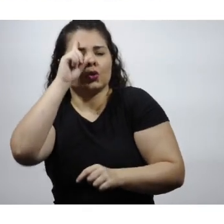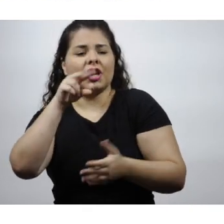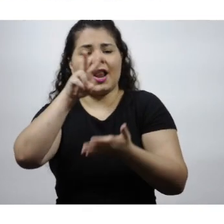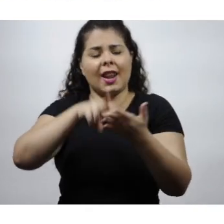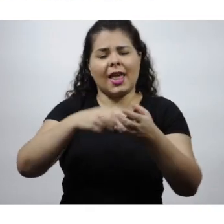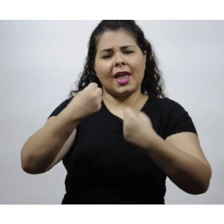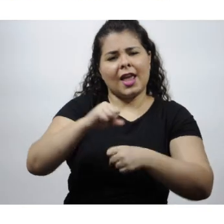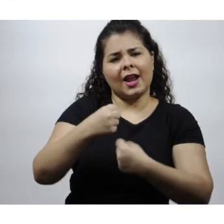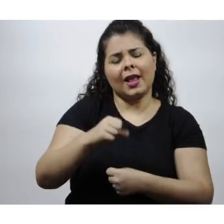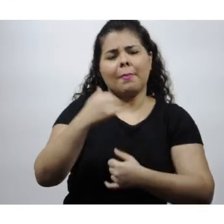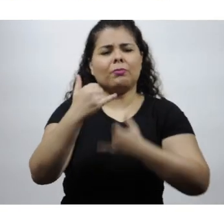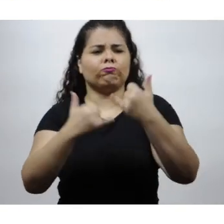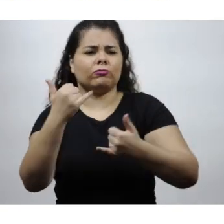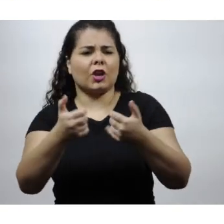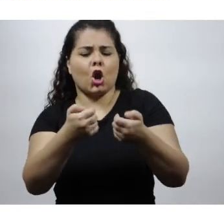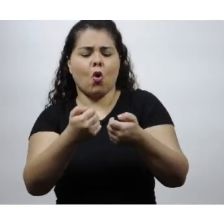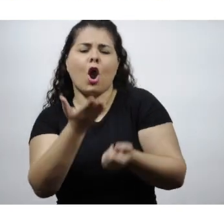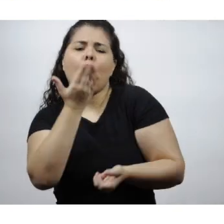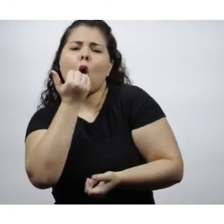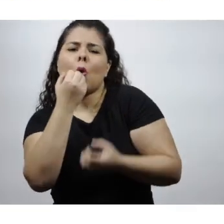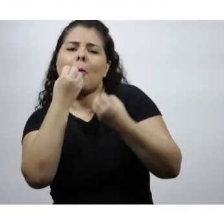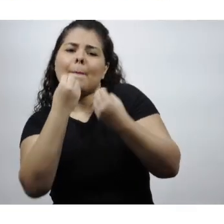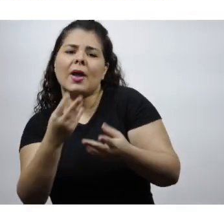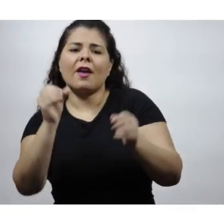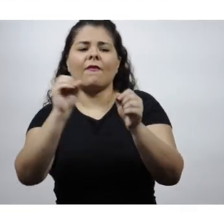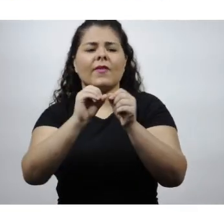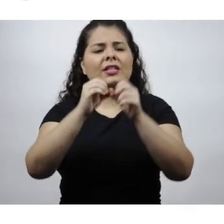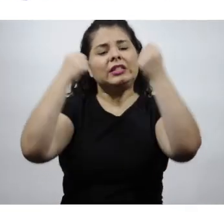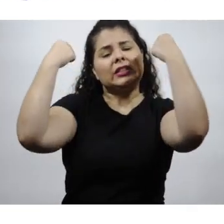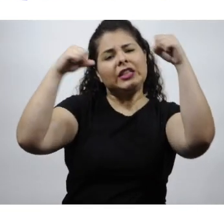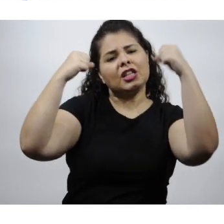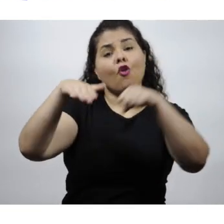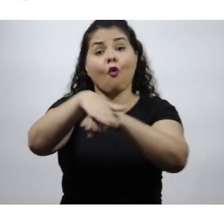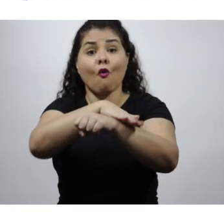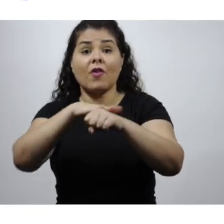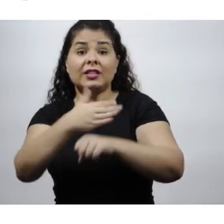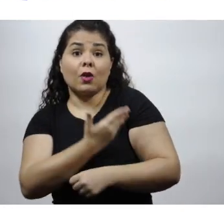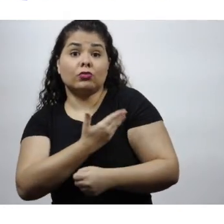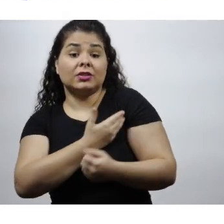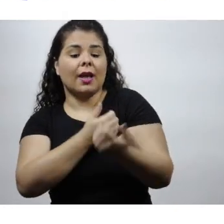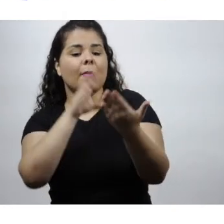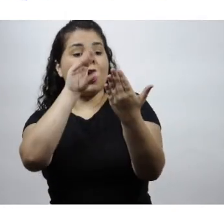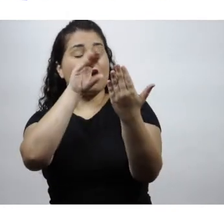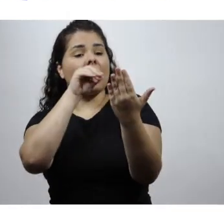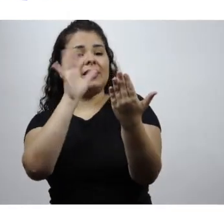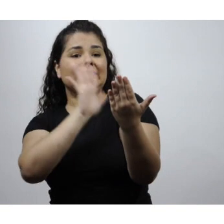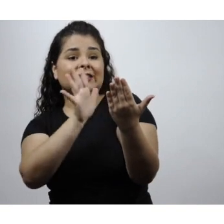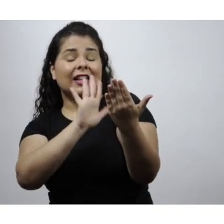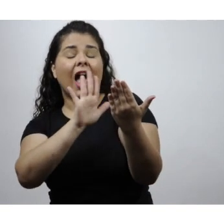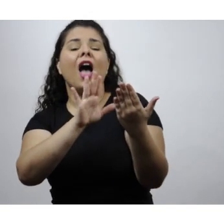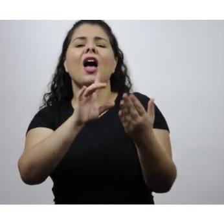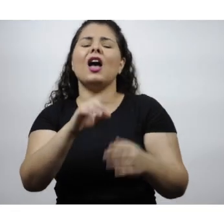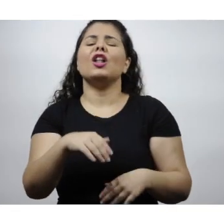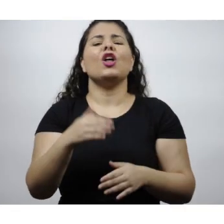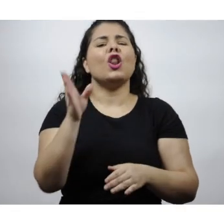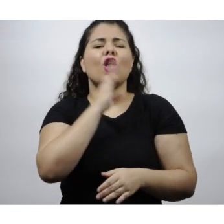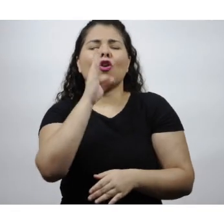Jogue. Coma bem. Faça exercícios. Converse com os amigos pelo computador ou pelo celular. Vai passar. E vamos poder nos abraçar de novo.